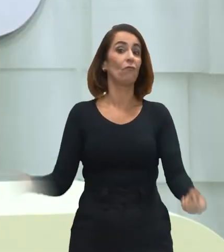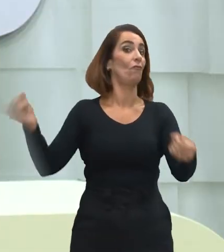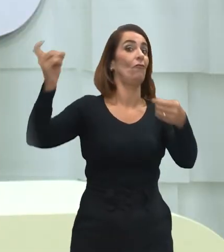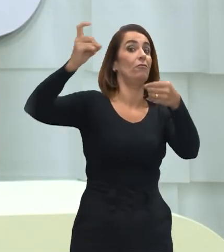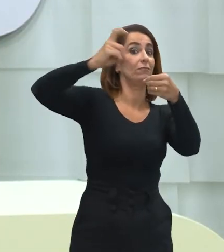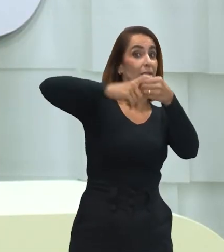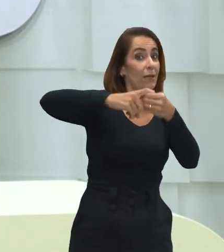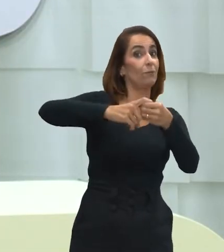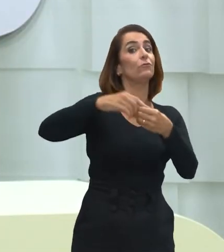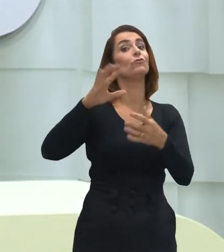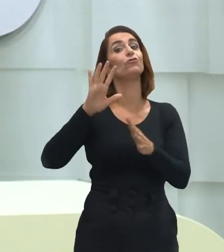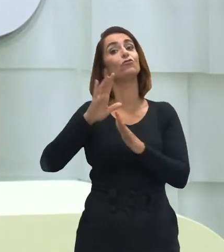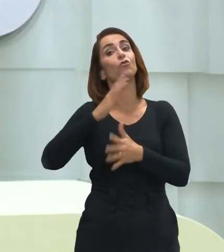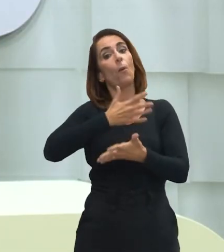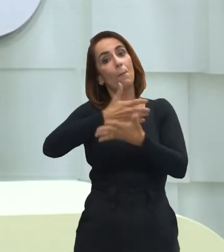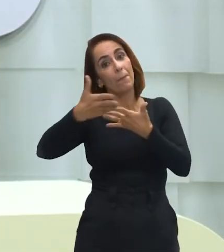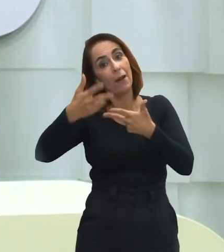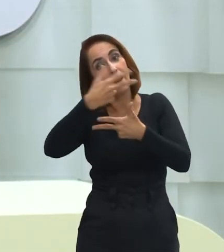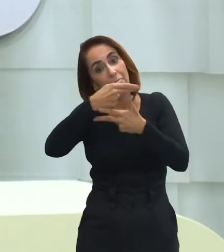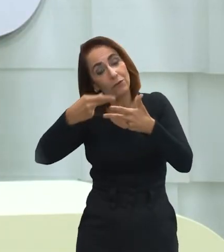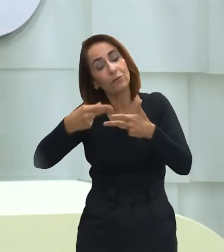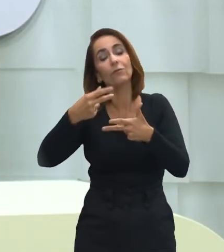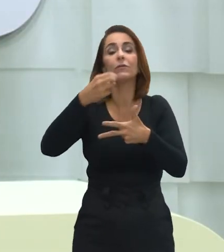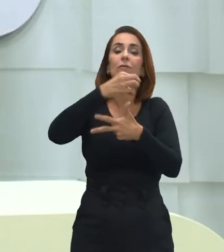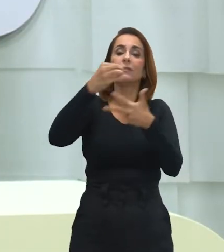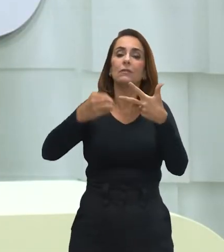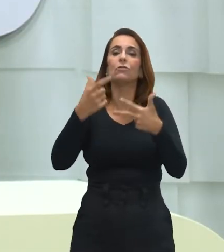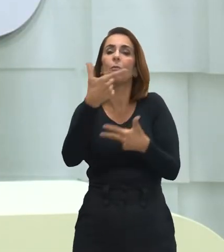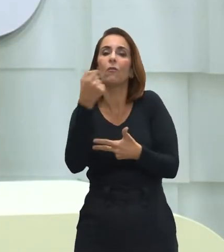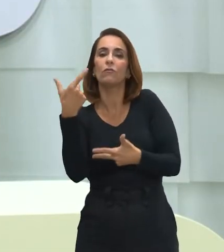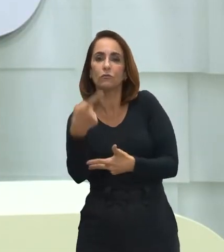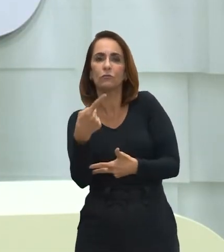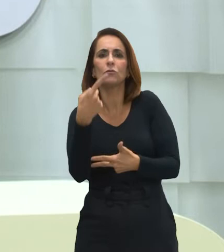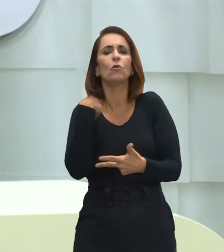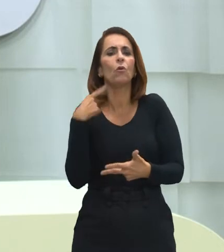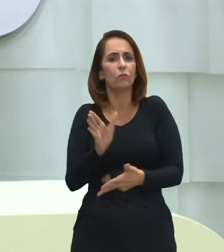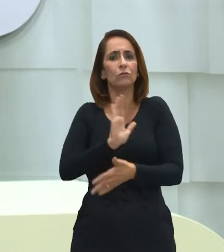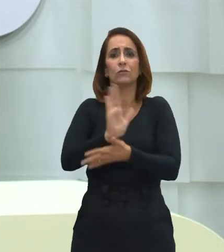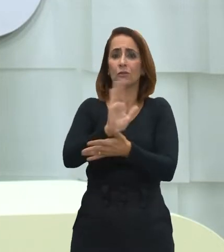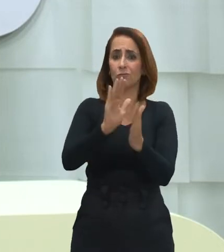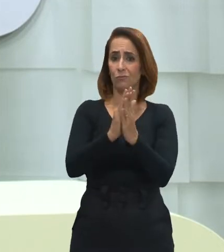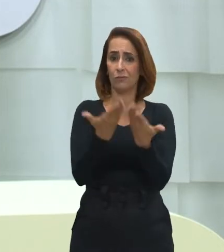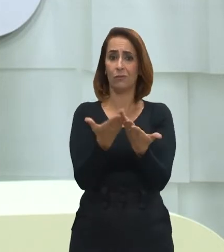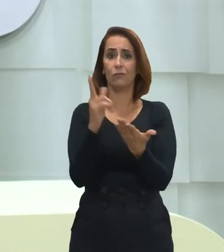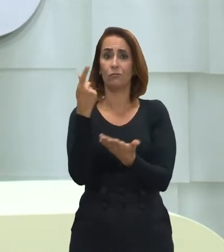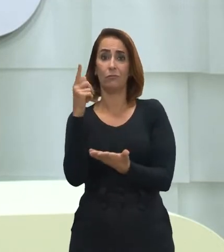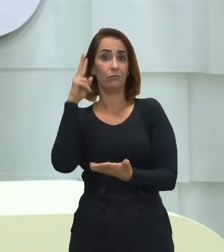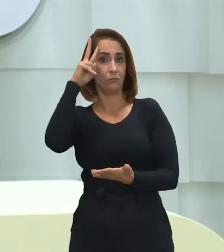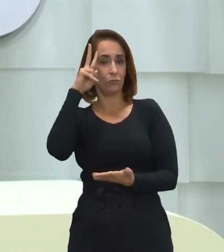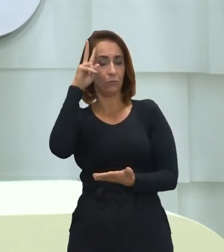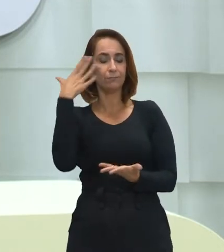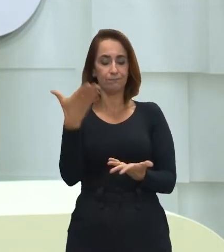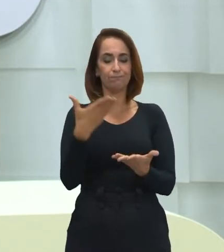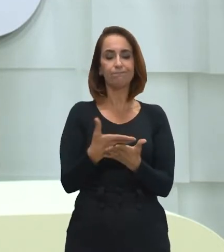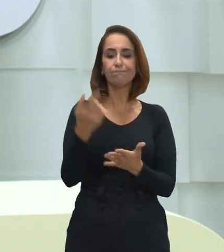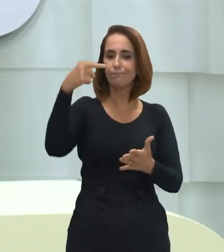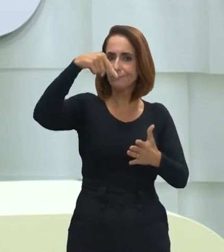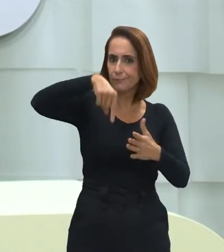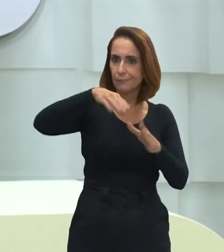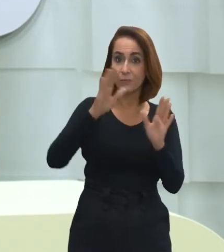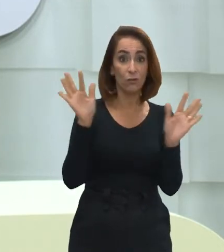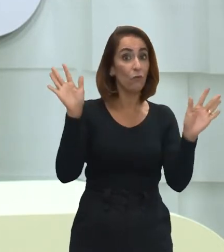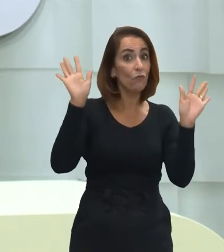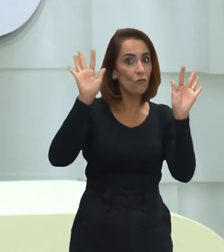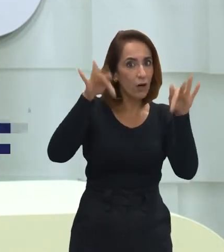Voltamos com a Maratona Enem 2021. Hoje, estamos trazendo os cadernos de geografia e história e nesse